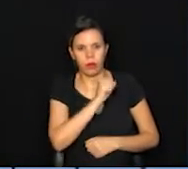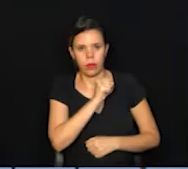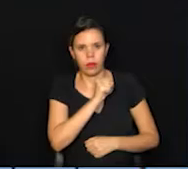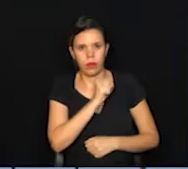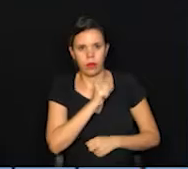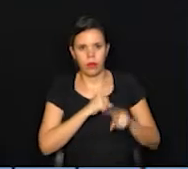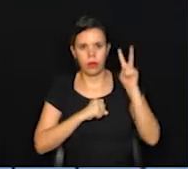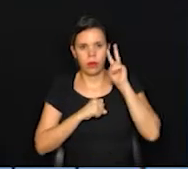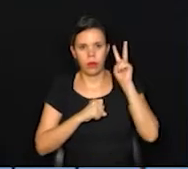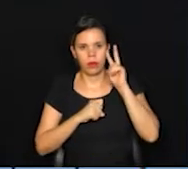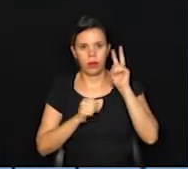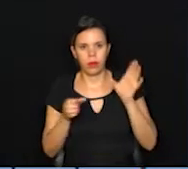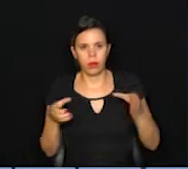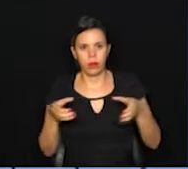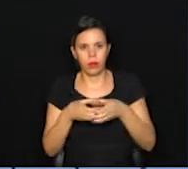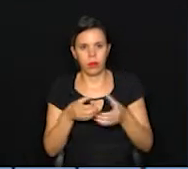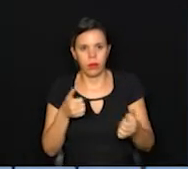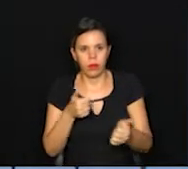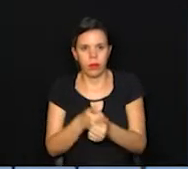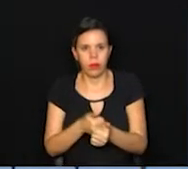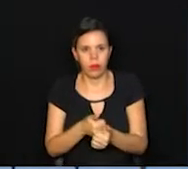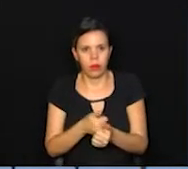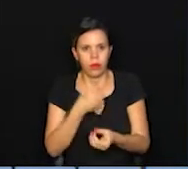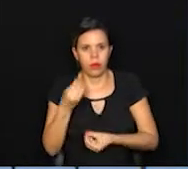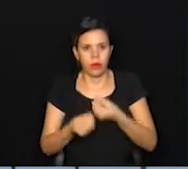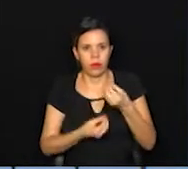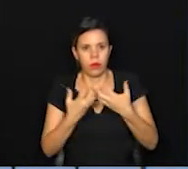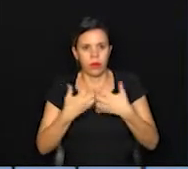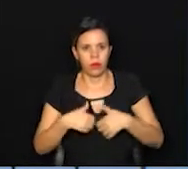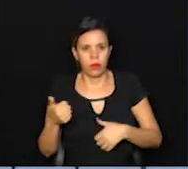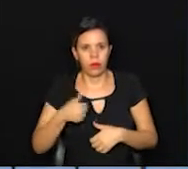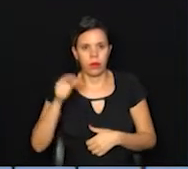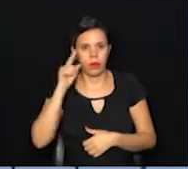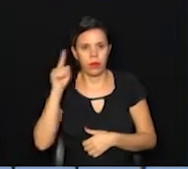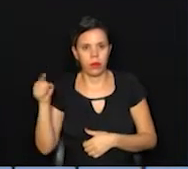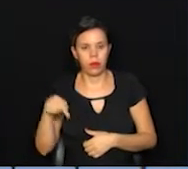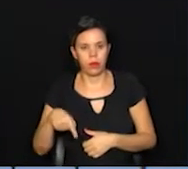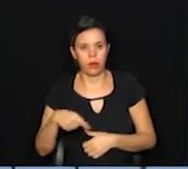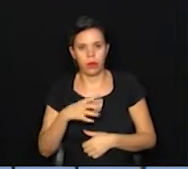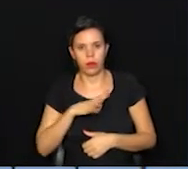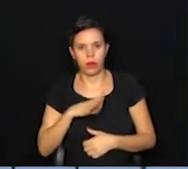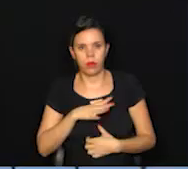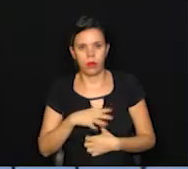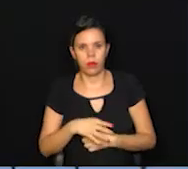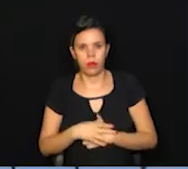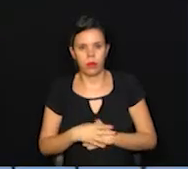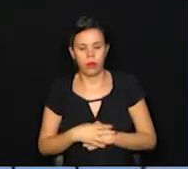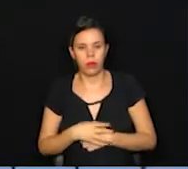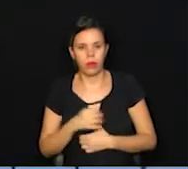nesta segunda-feira, a nossa equipe acompanhou como foi este primeiro dia aqui na cidade.